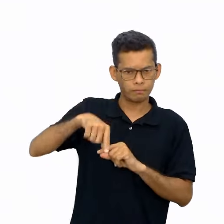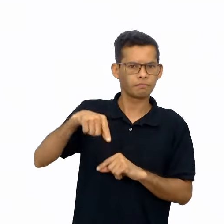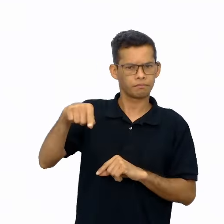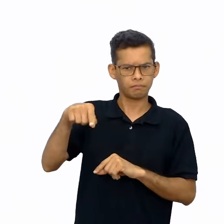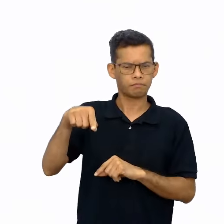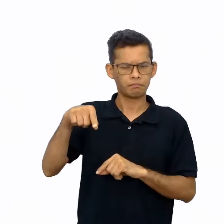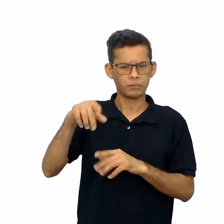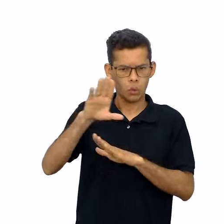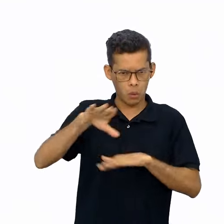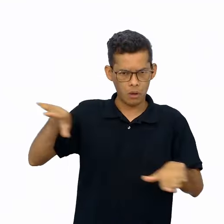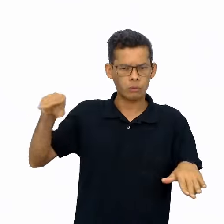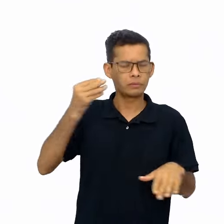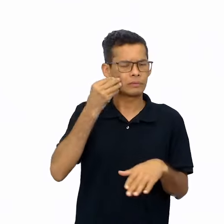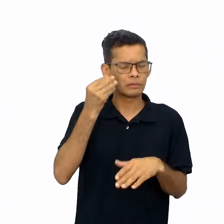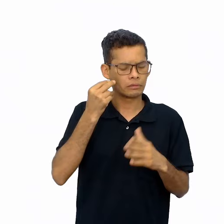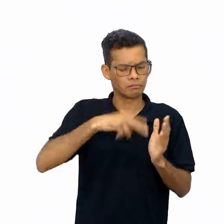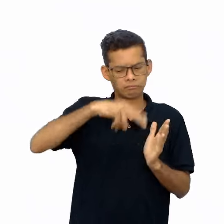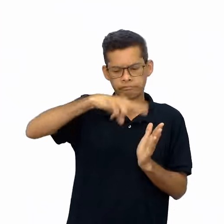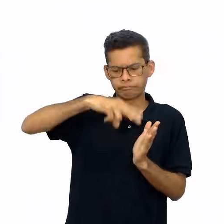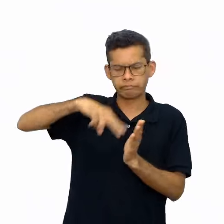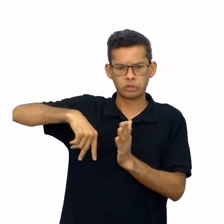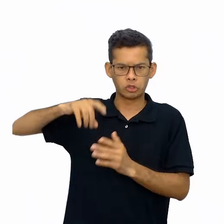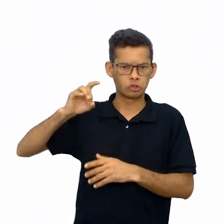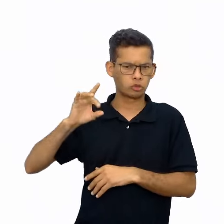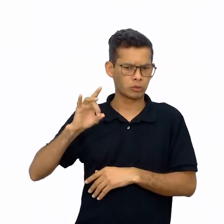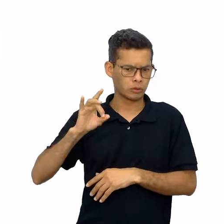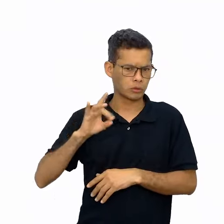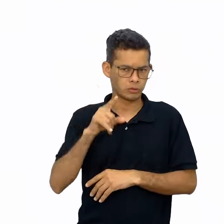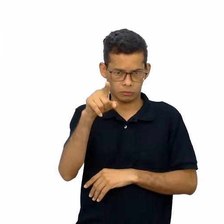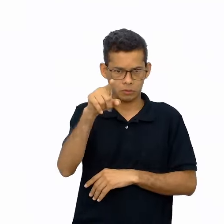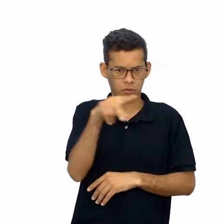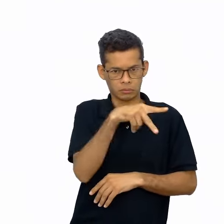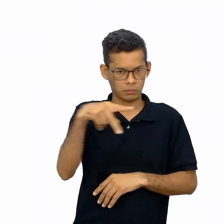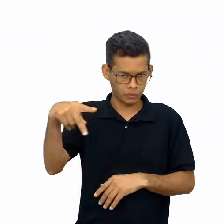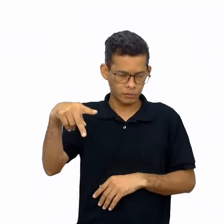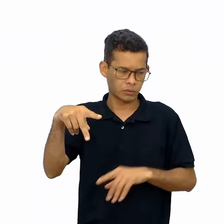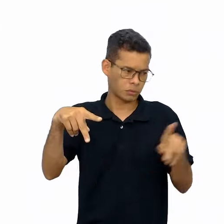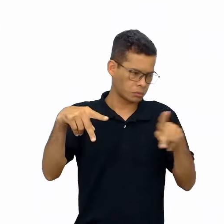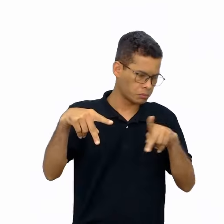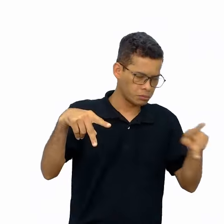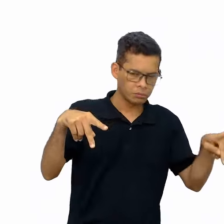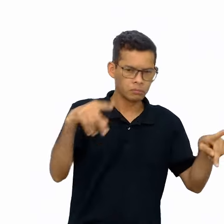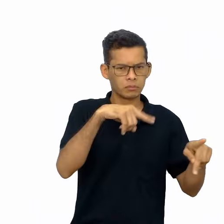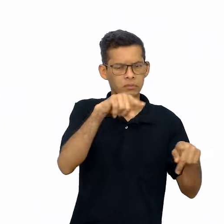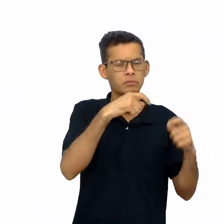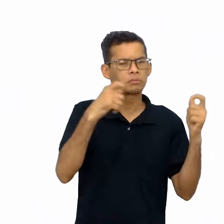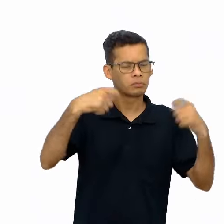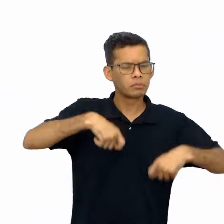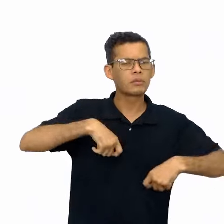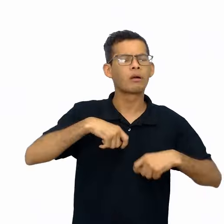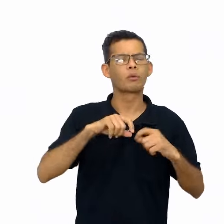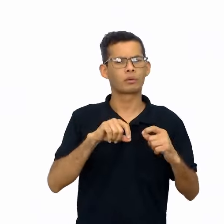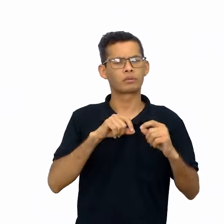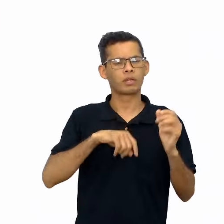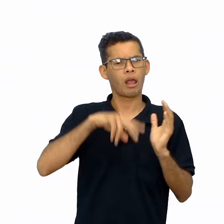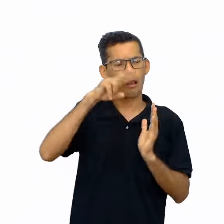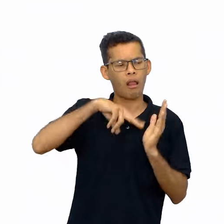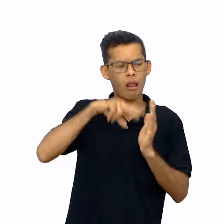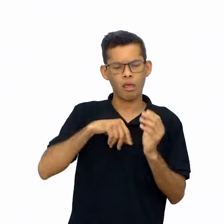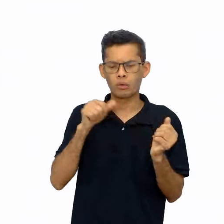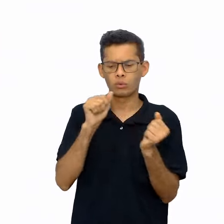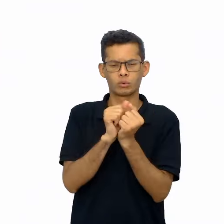sozinho e depois, você, professor, professora, deve fazer uma leitura colaborativa a fim de que os estudantes